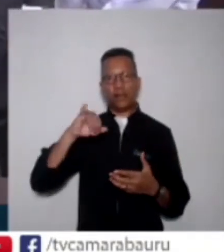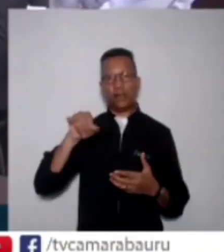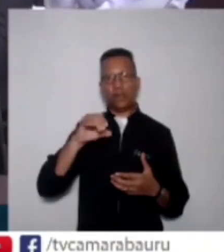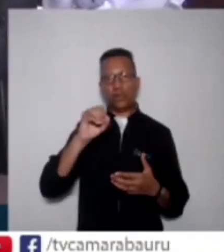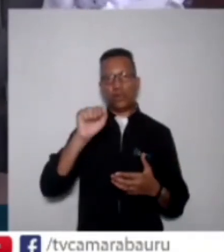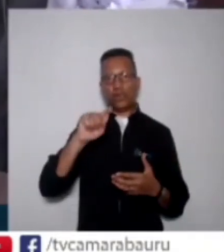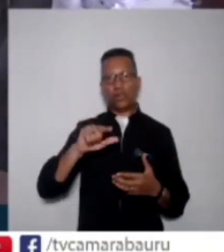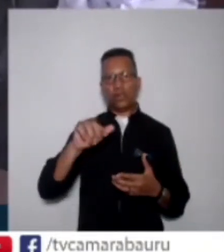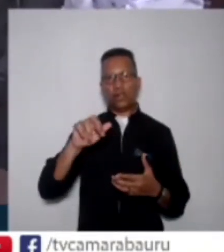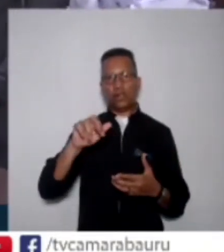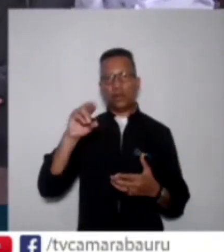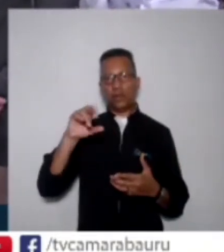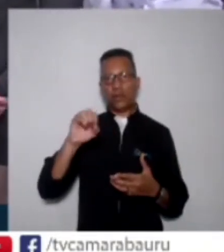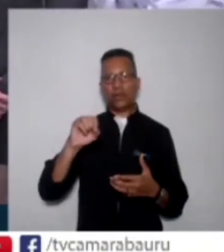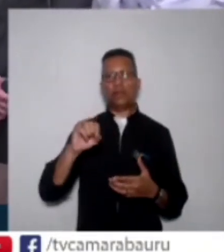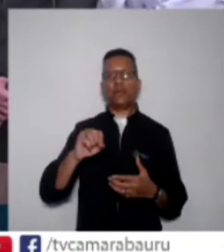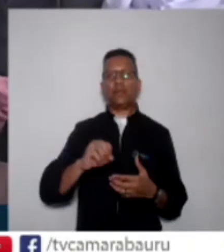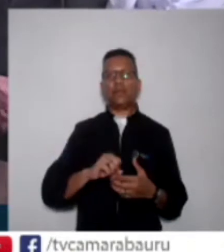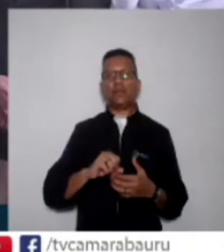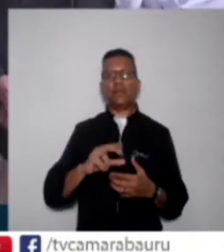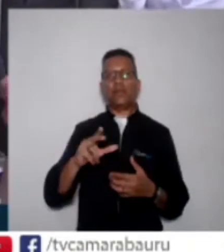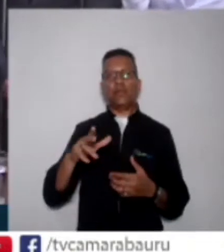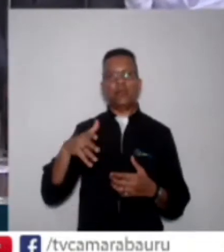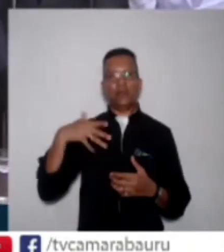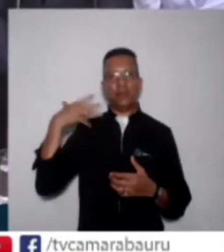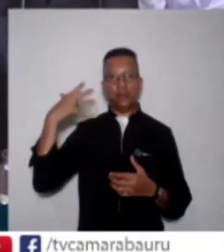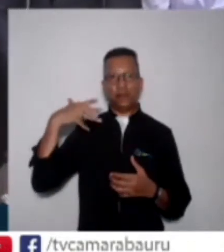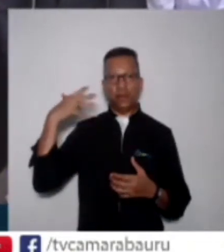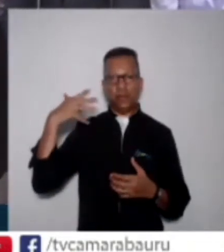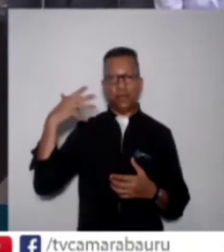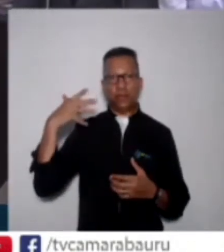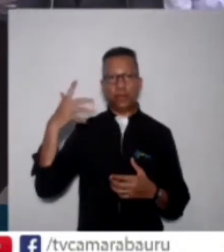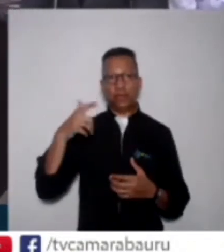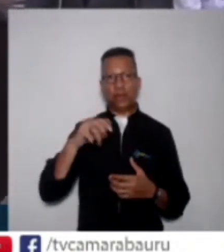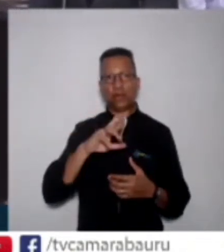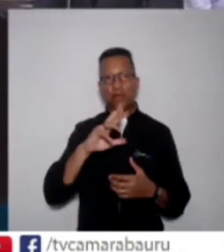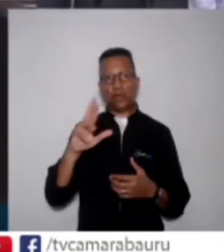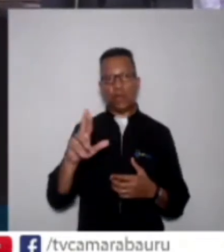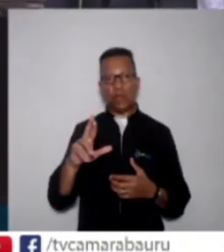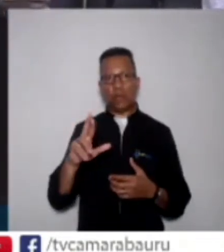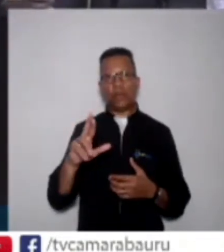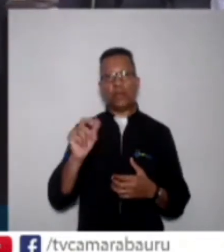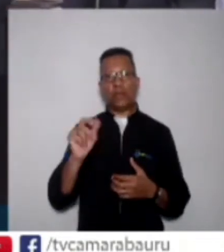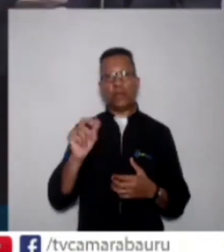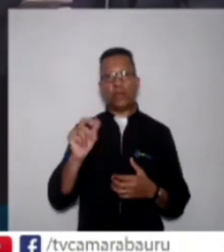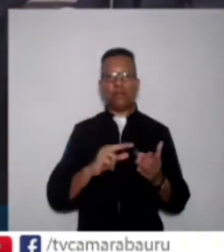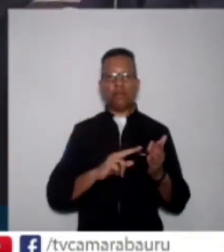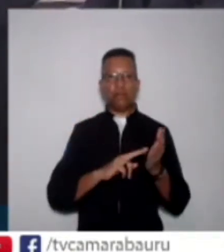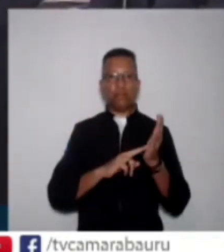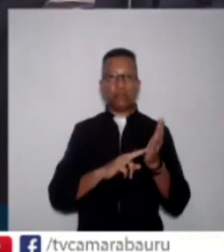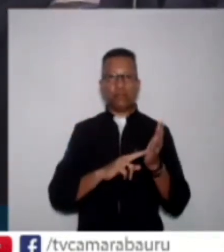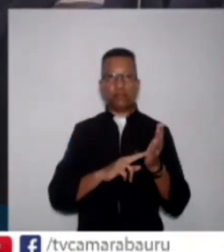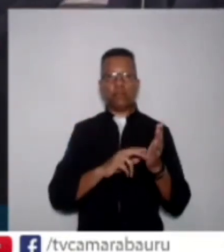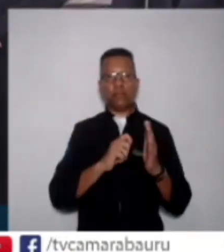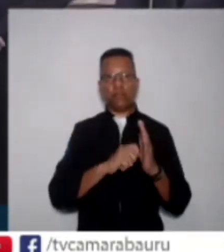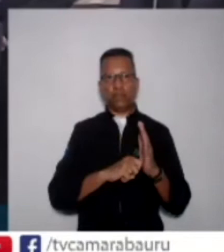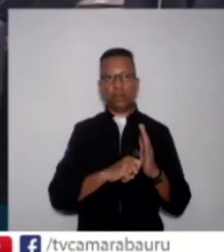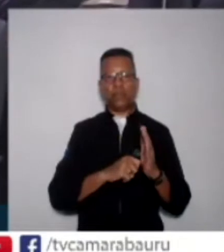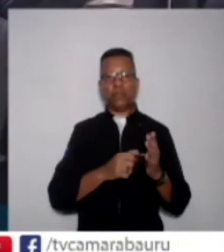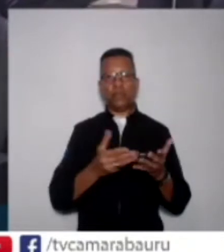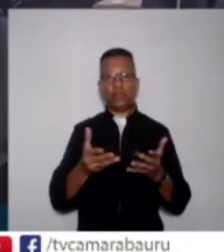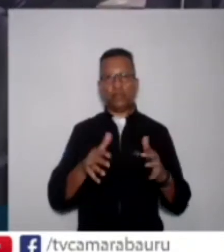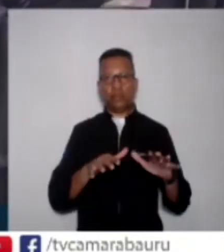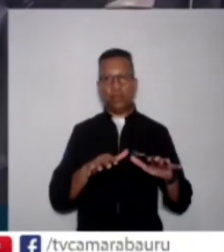a fazer uso da palavra em nome do autor da moção, o ex-vereador Guilherme Berriel